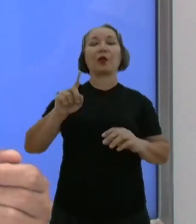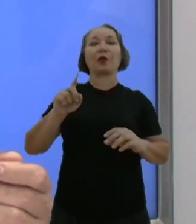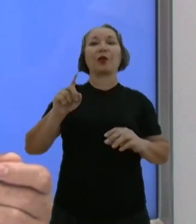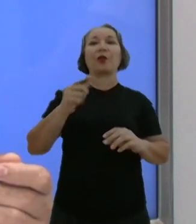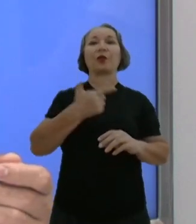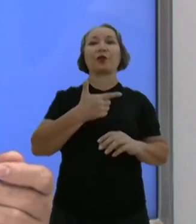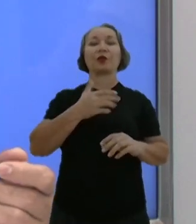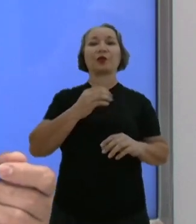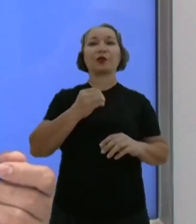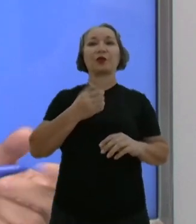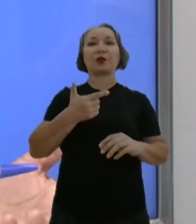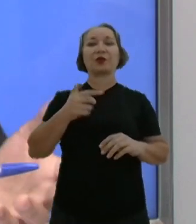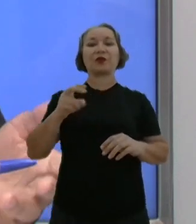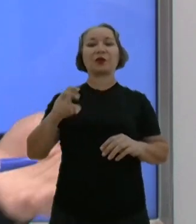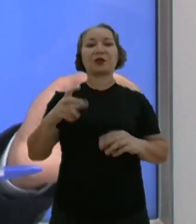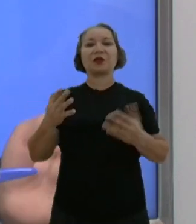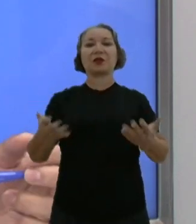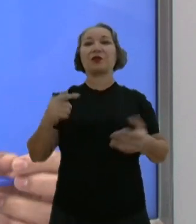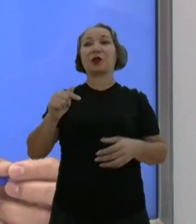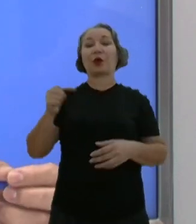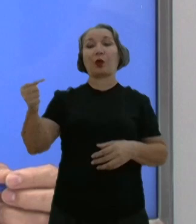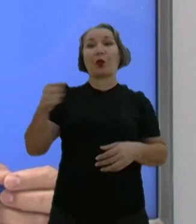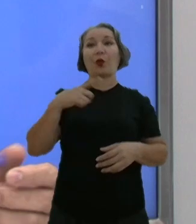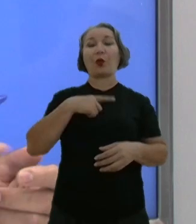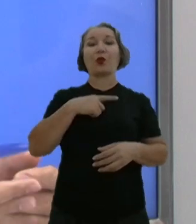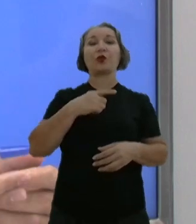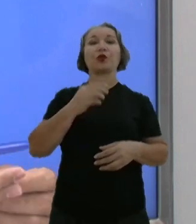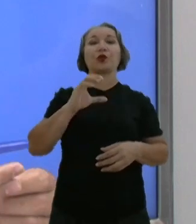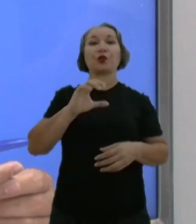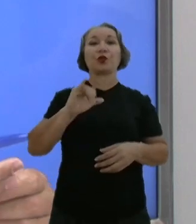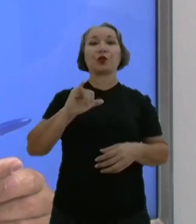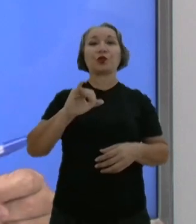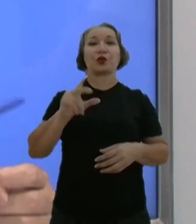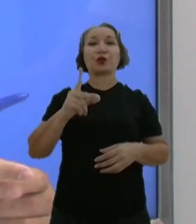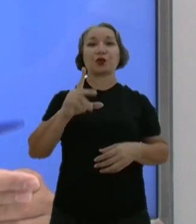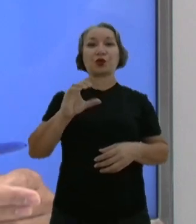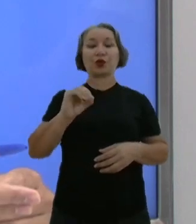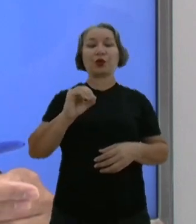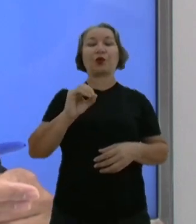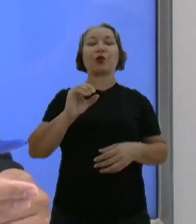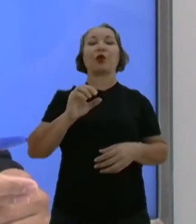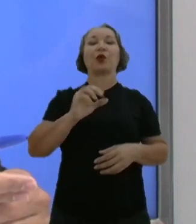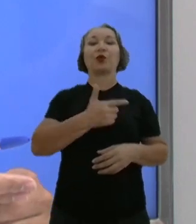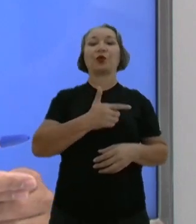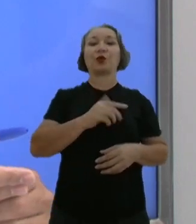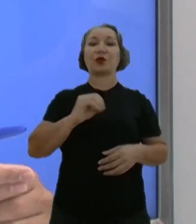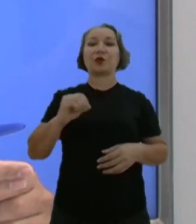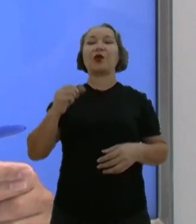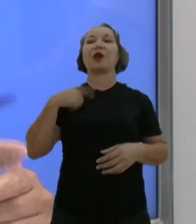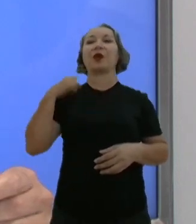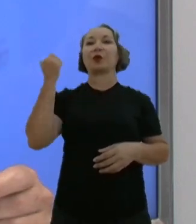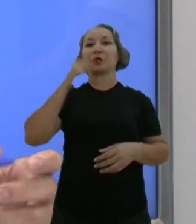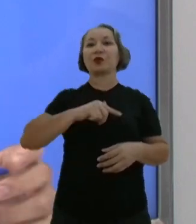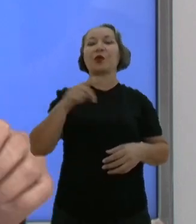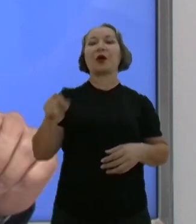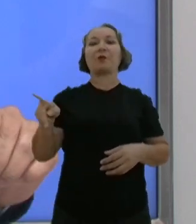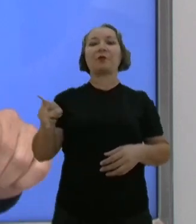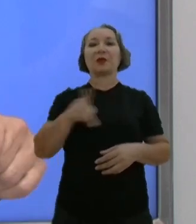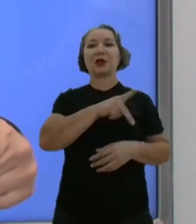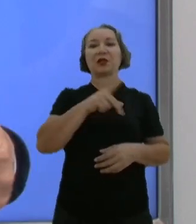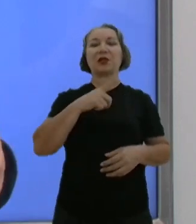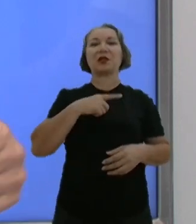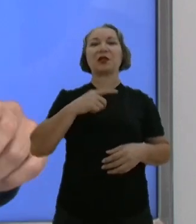colega também, o Chico 2000, que é do mesmo partido, que também articula que quer continuar presidente da Câmara